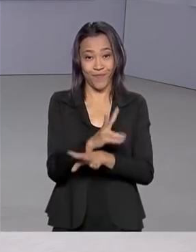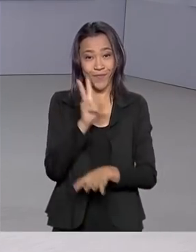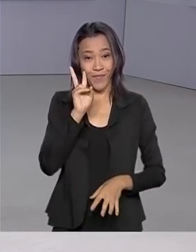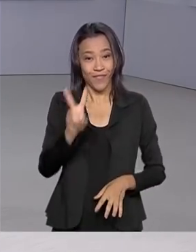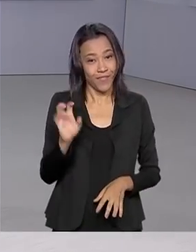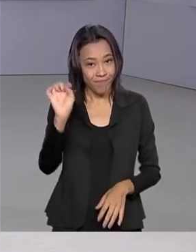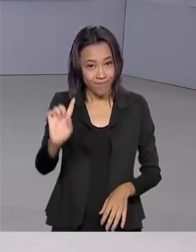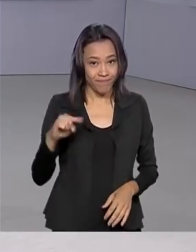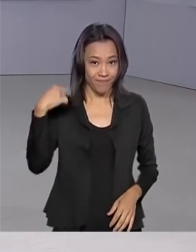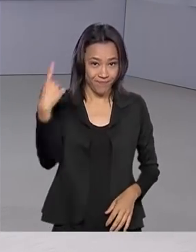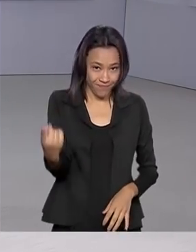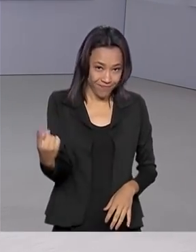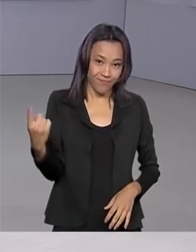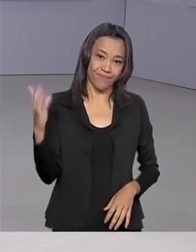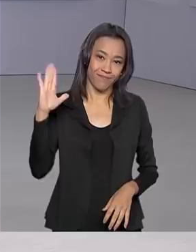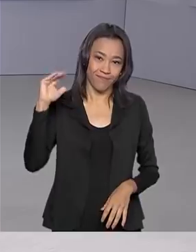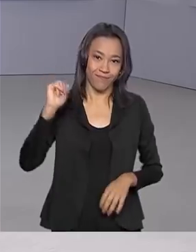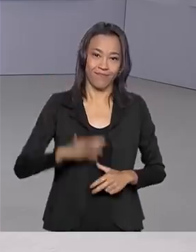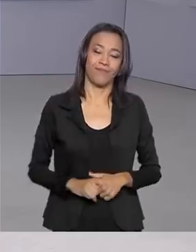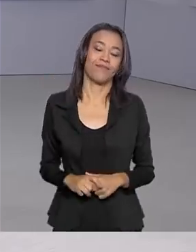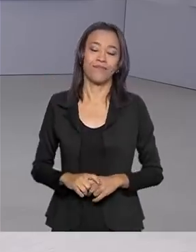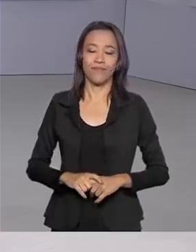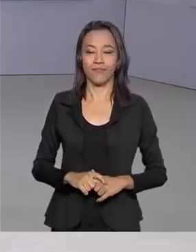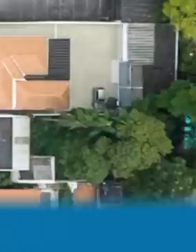vemos na próxima edição. Até lá!